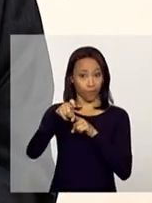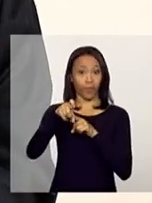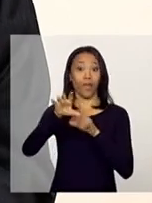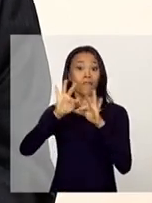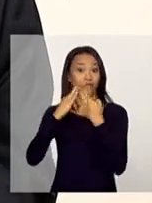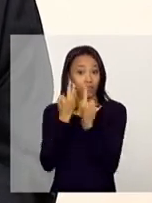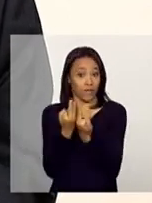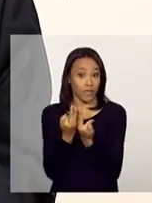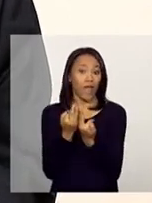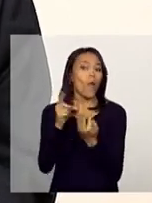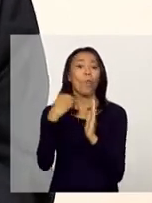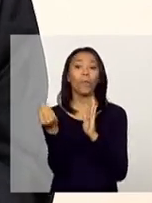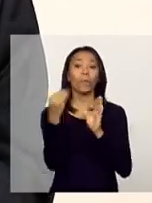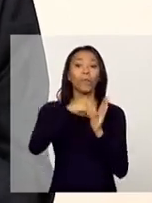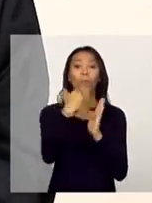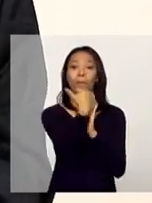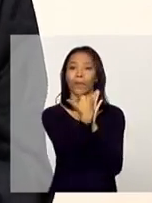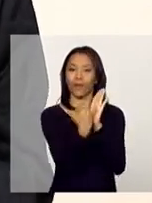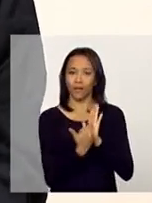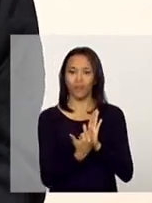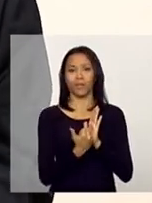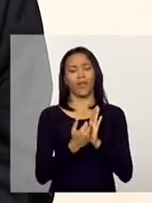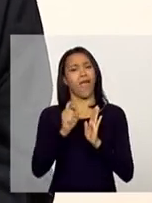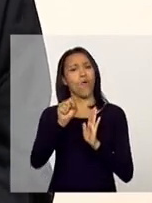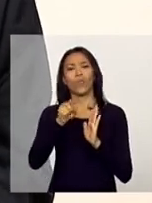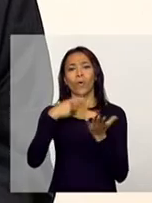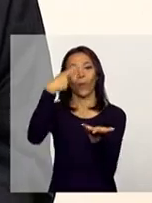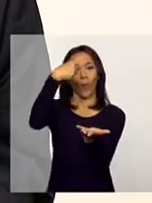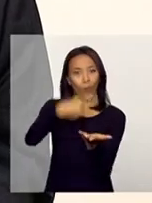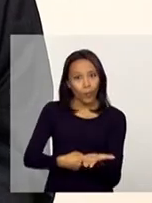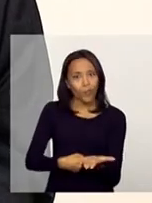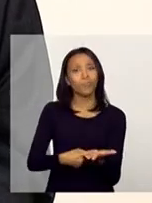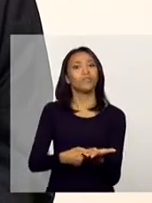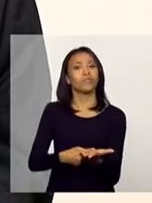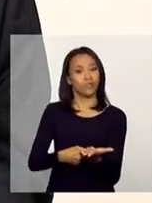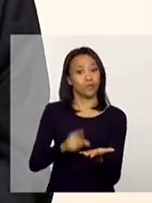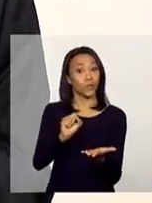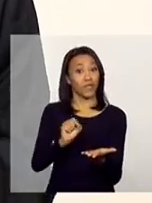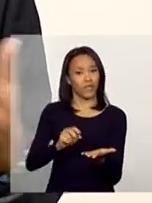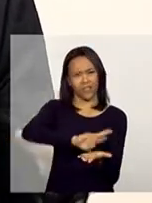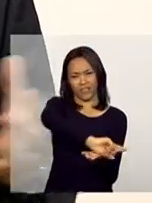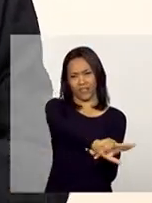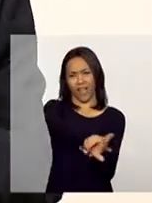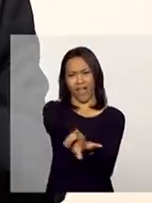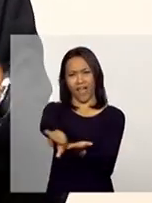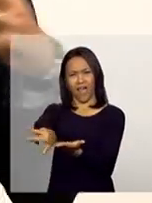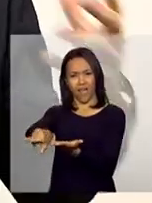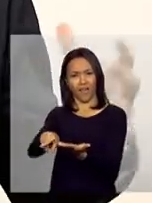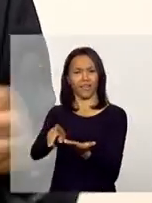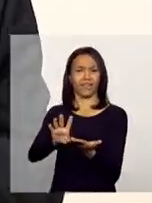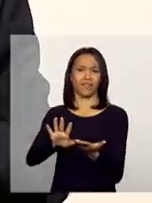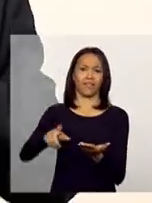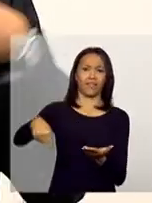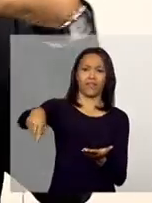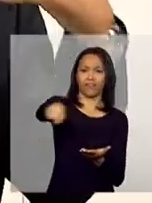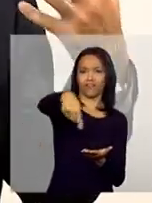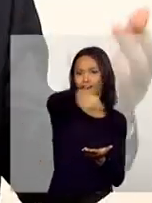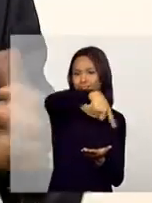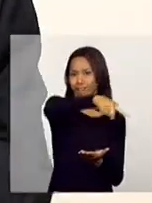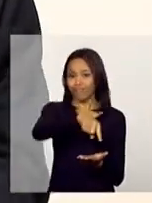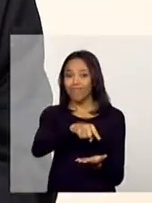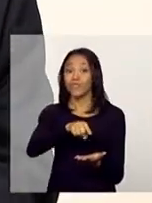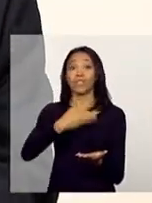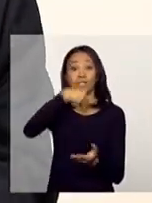programa que representa, na verdade, um grande pacto de forma mais ampla entre diversos atores, diversas instâncias dos